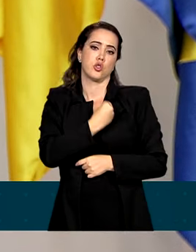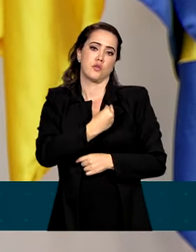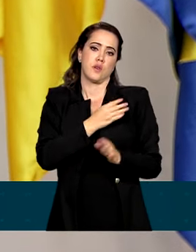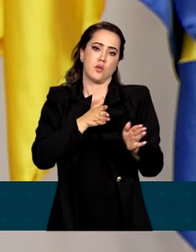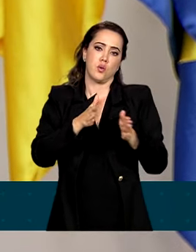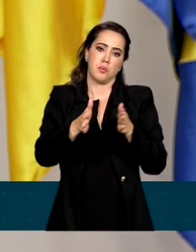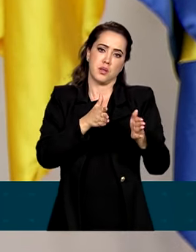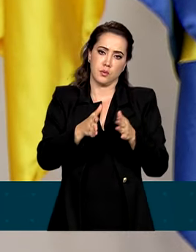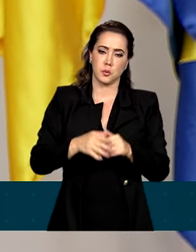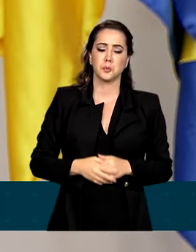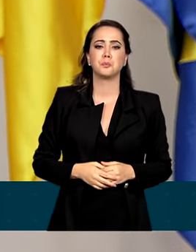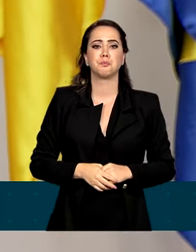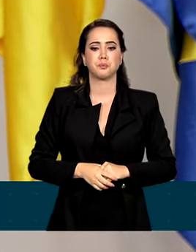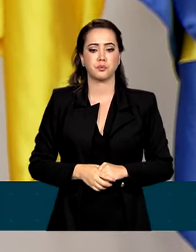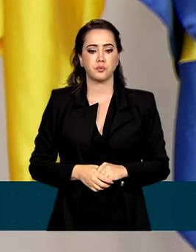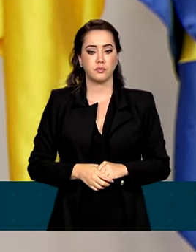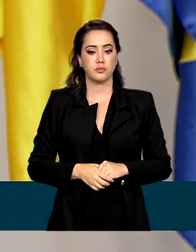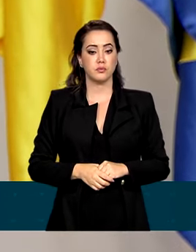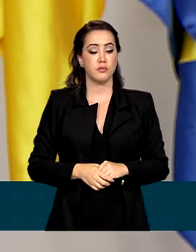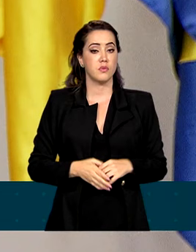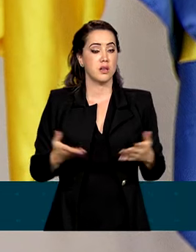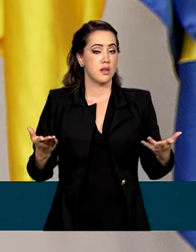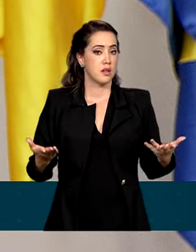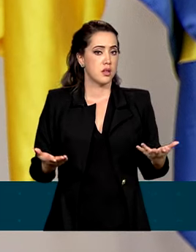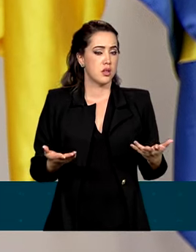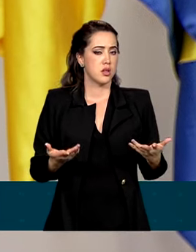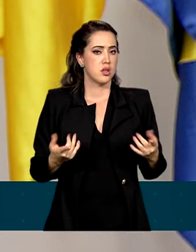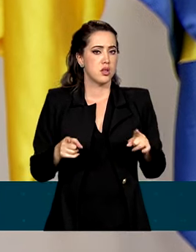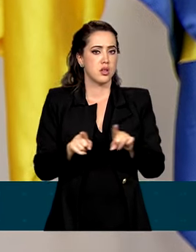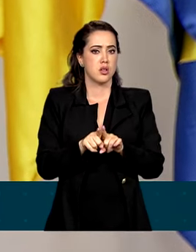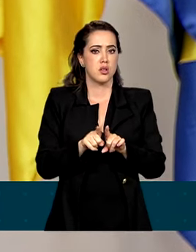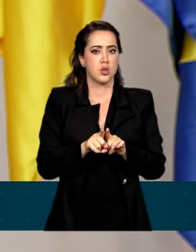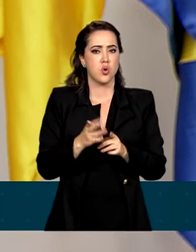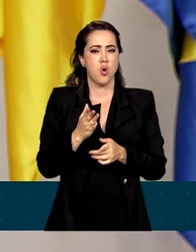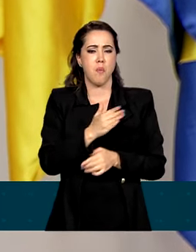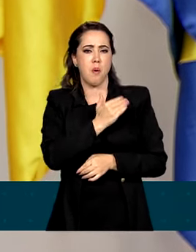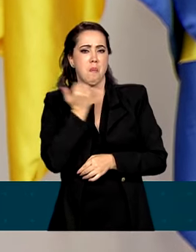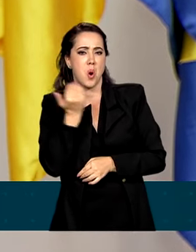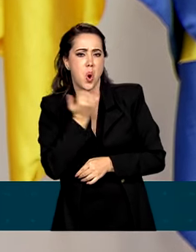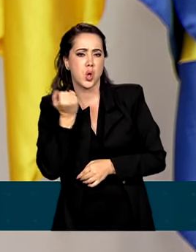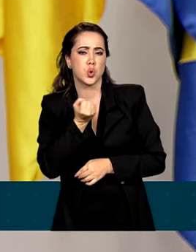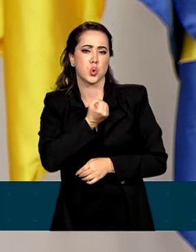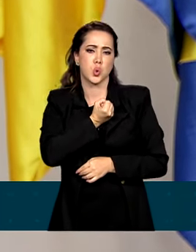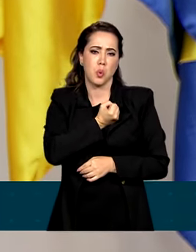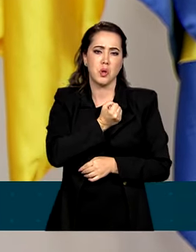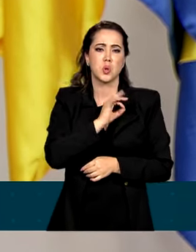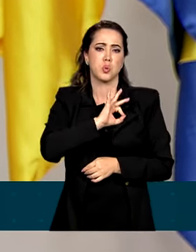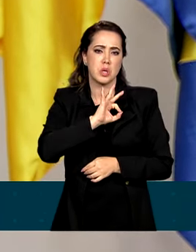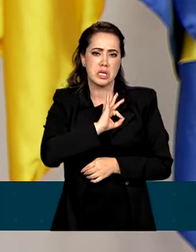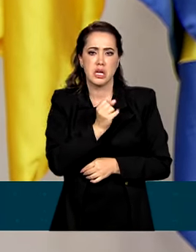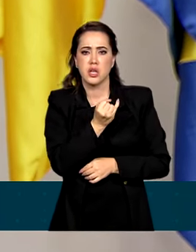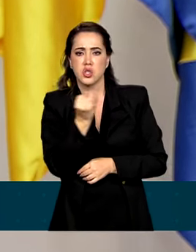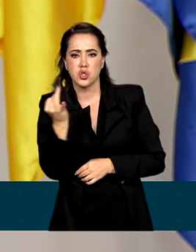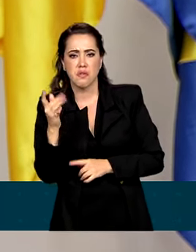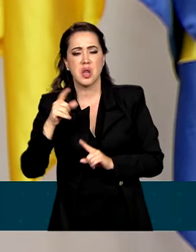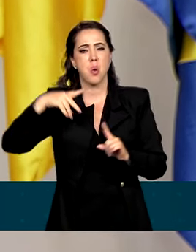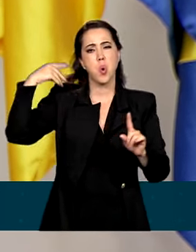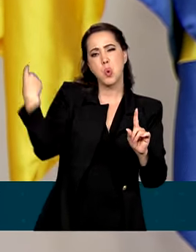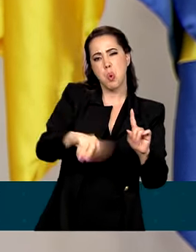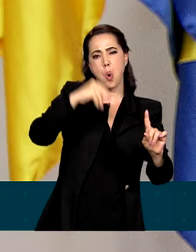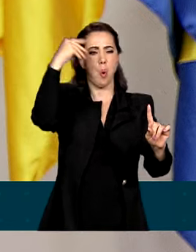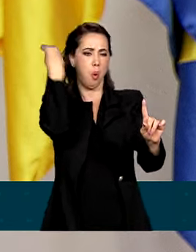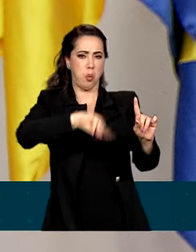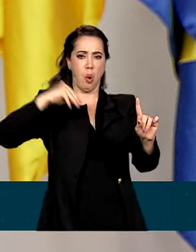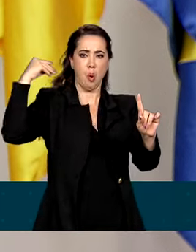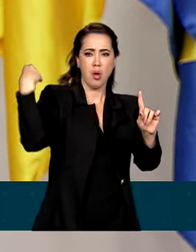período democrático. Como as cifras inaceitáveis de letalidade policial, as múltiplas denúncias de tortura e os